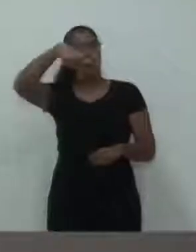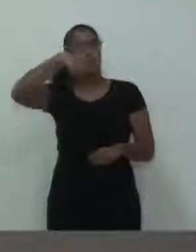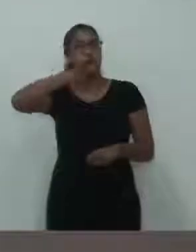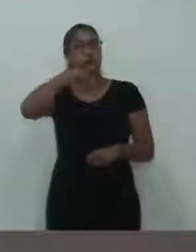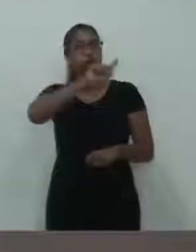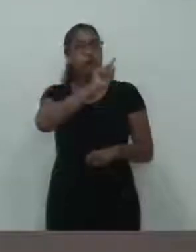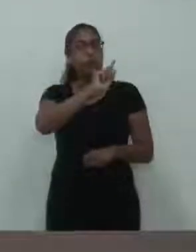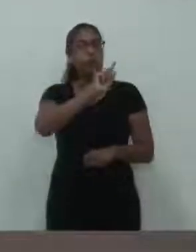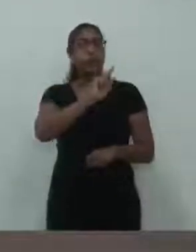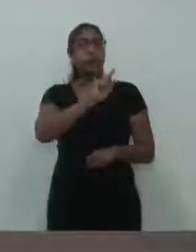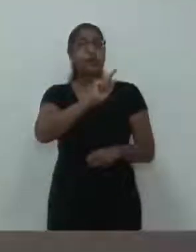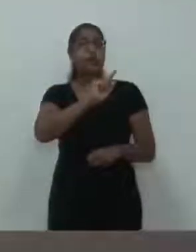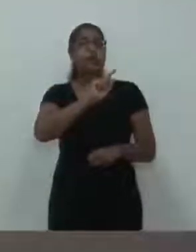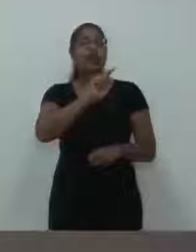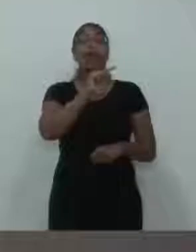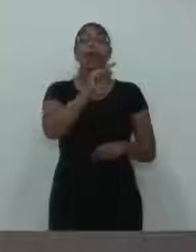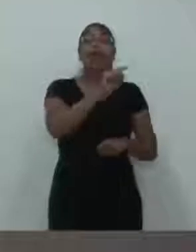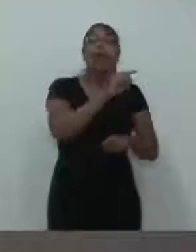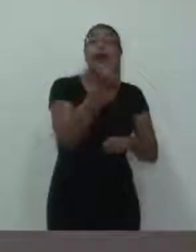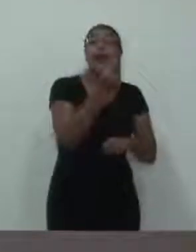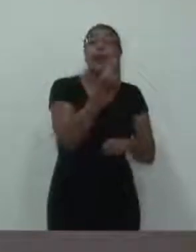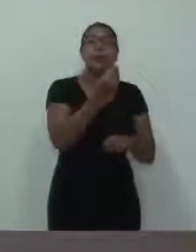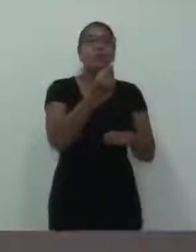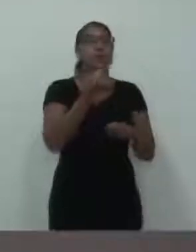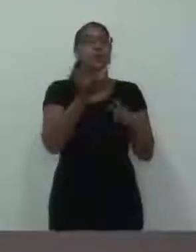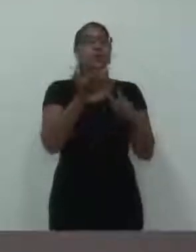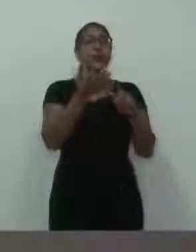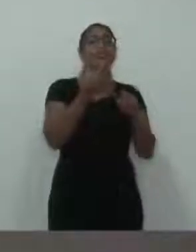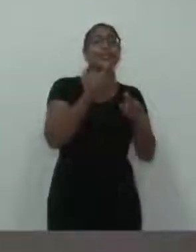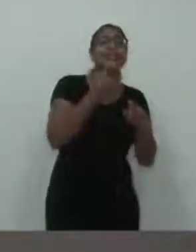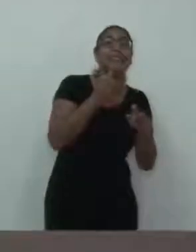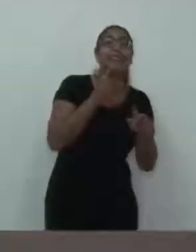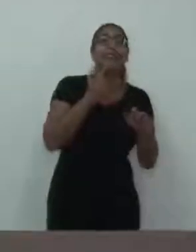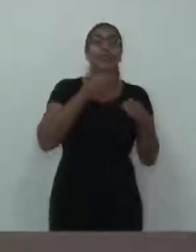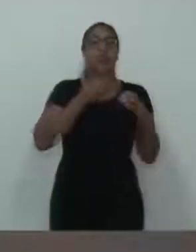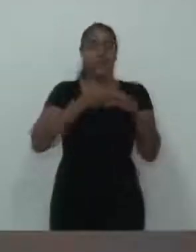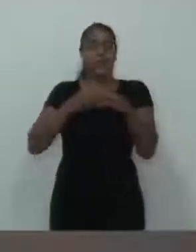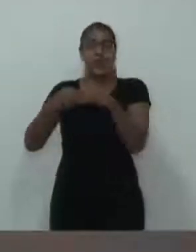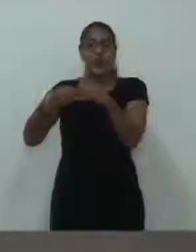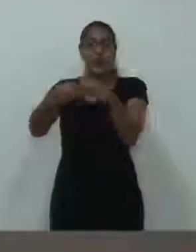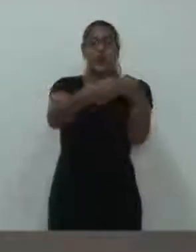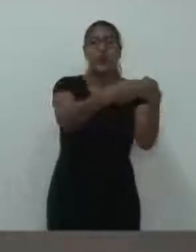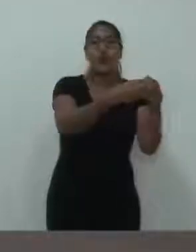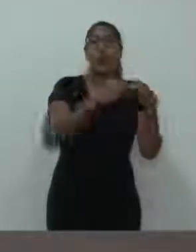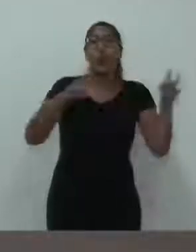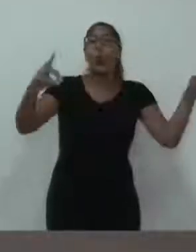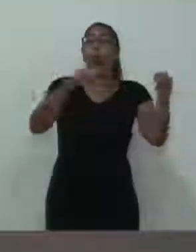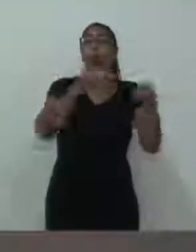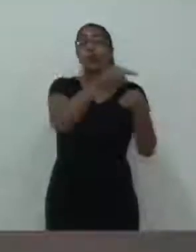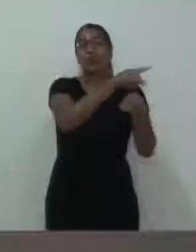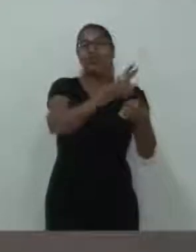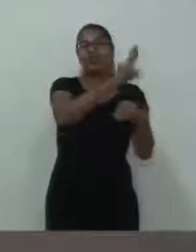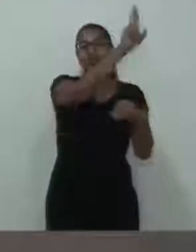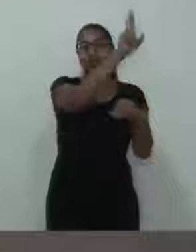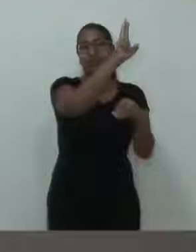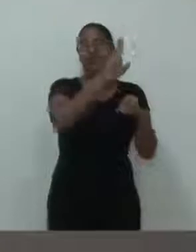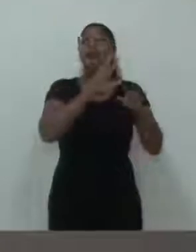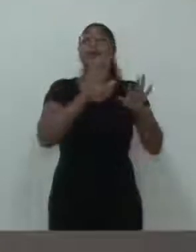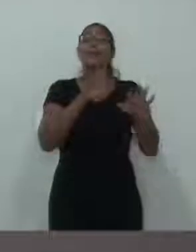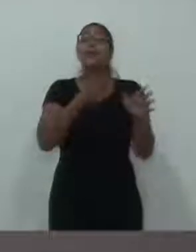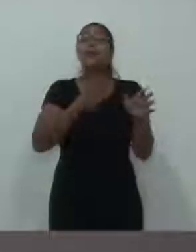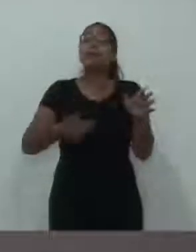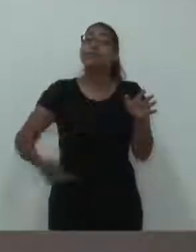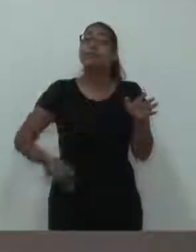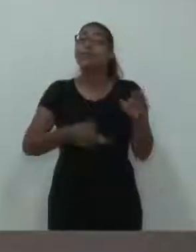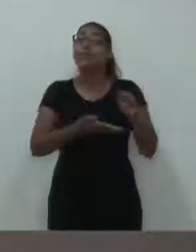Naturalmente ela atende toda a região. Mas o governo deixa muito a desejar, porque nós não estamos falando que